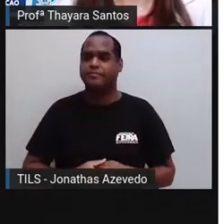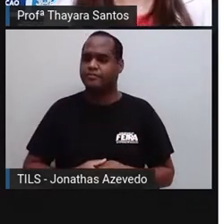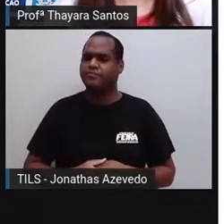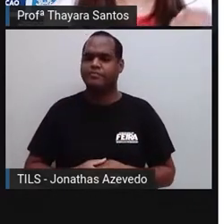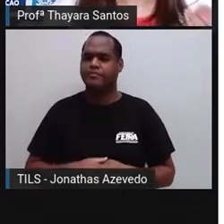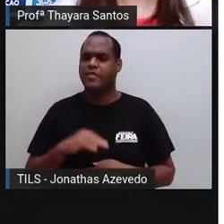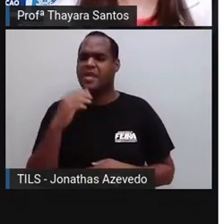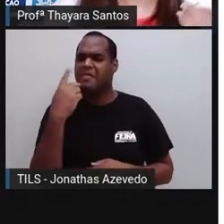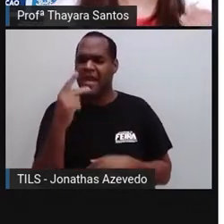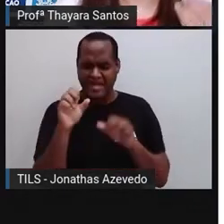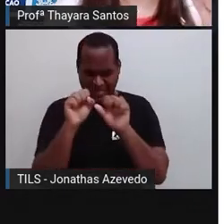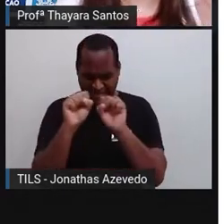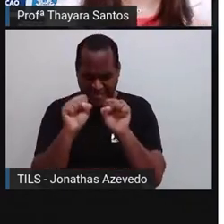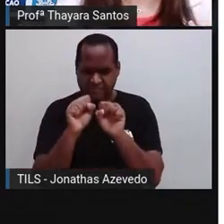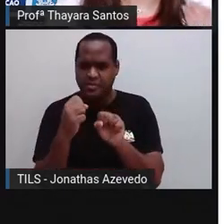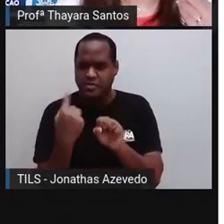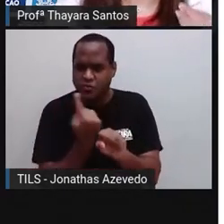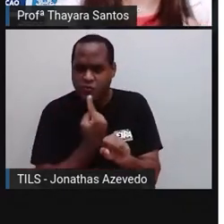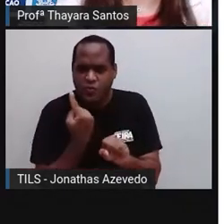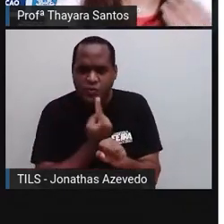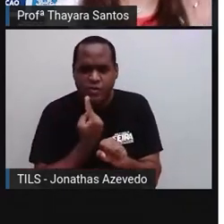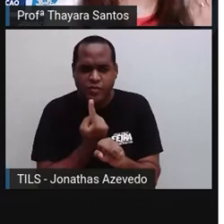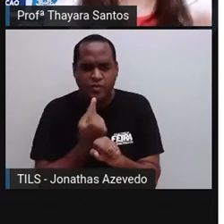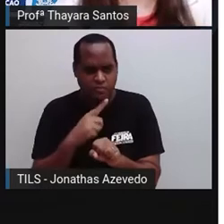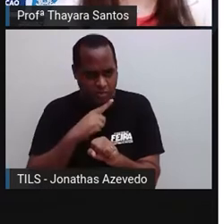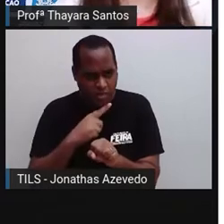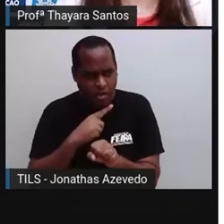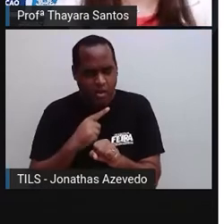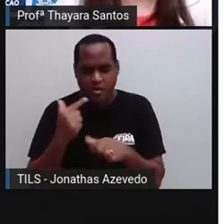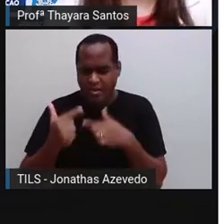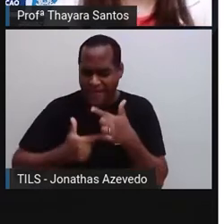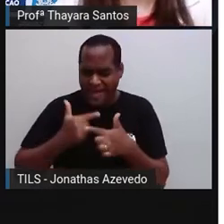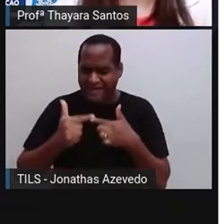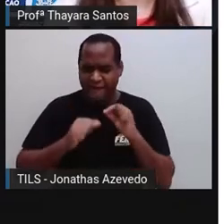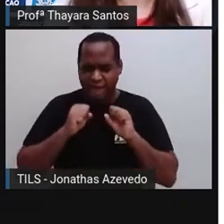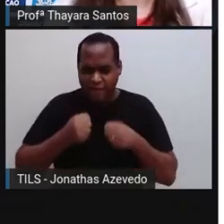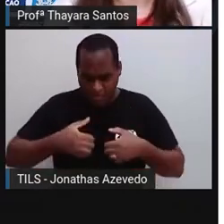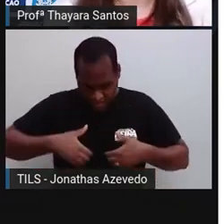E será que o sistema endócrino, ele trabalha sozinho?